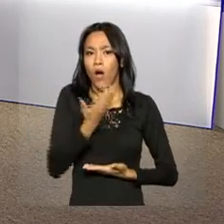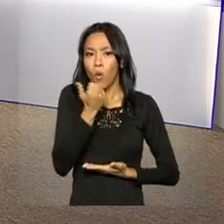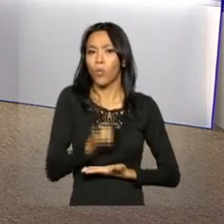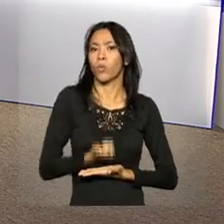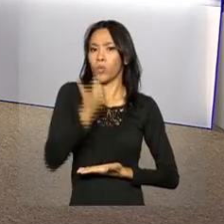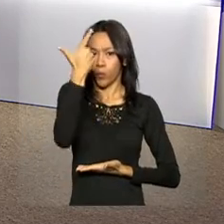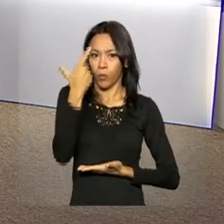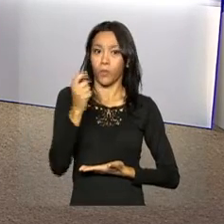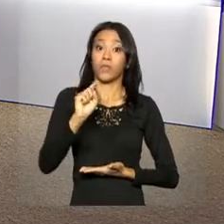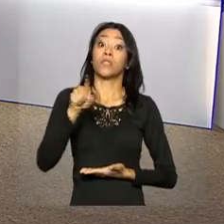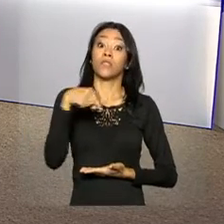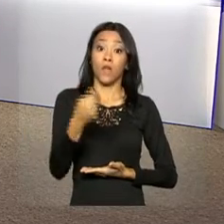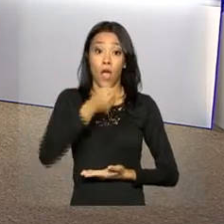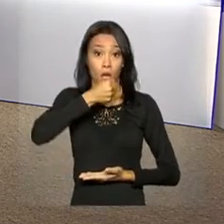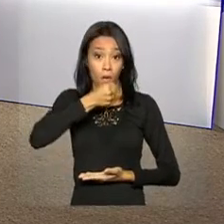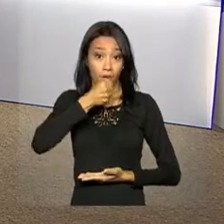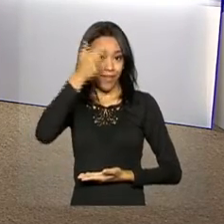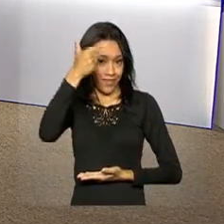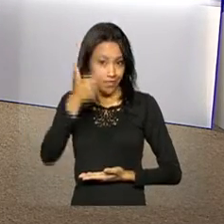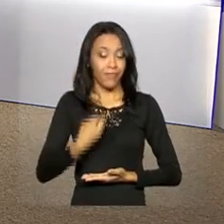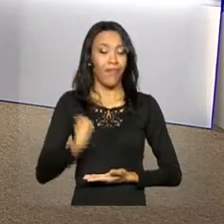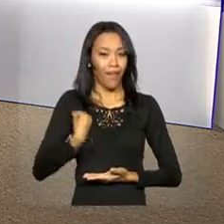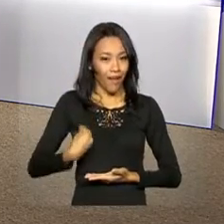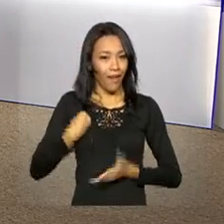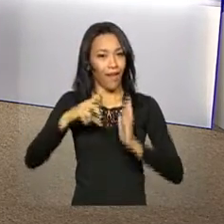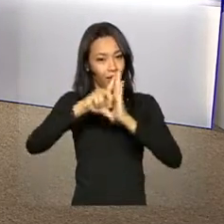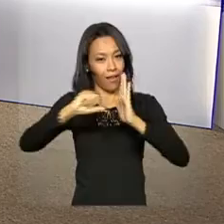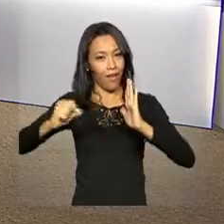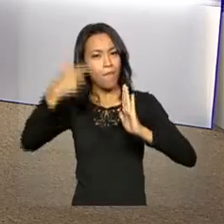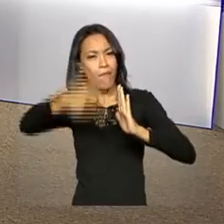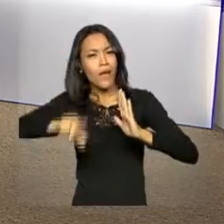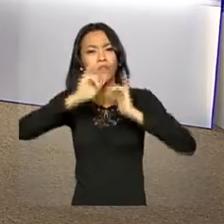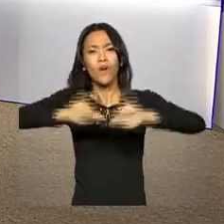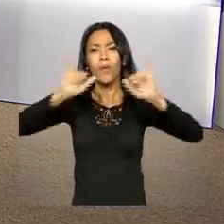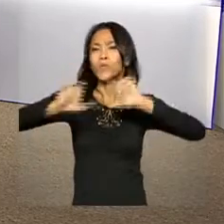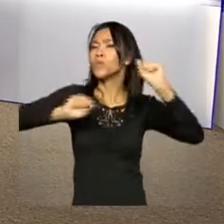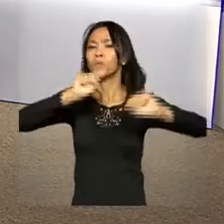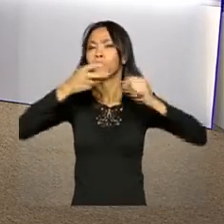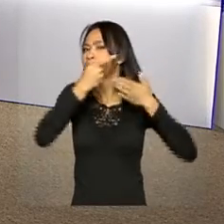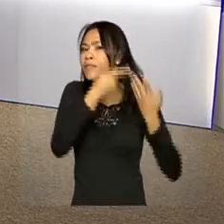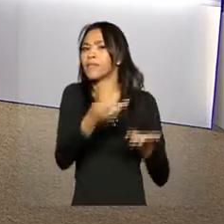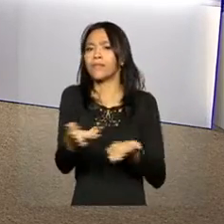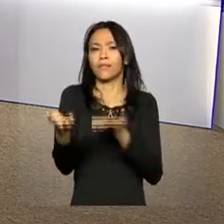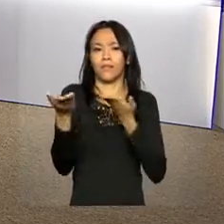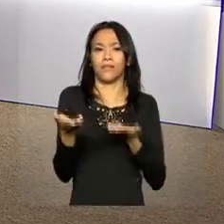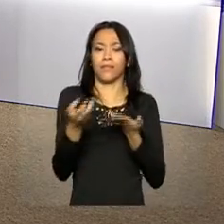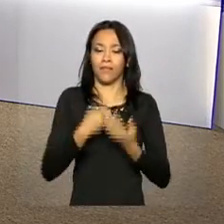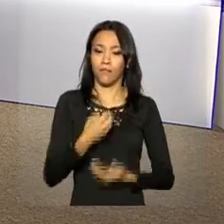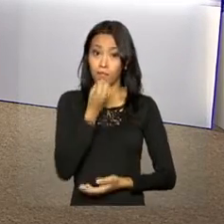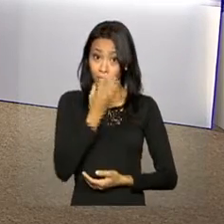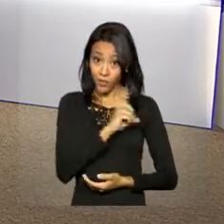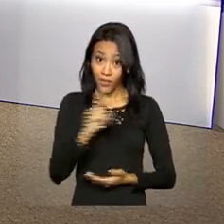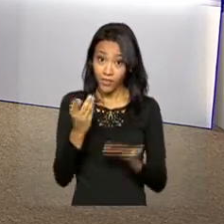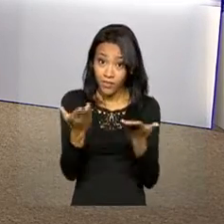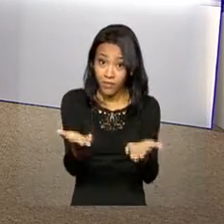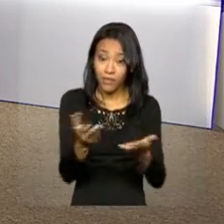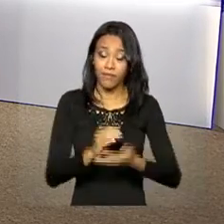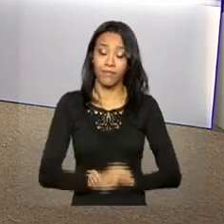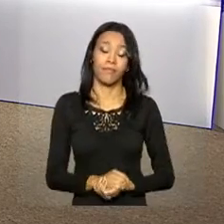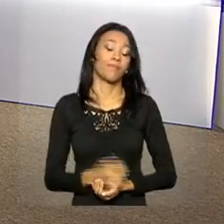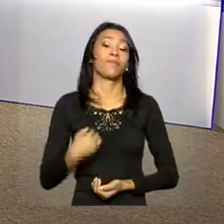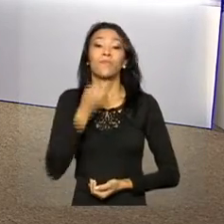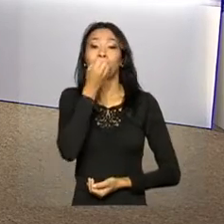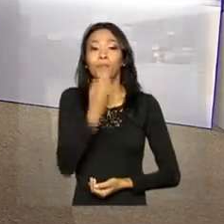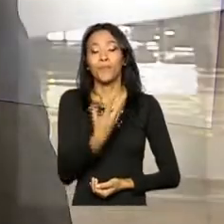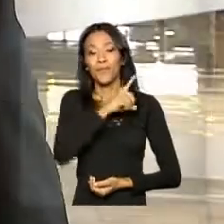Itamaraty. O repórter Leandro Alarcon está no Palácio do Planalto e tem mais informações sobre a visita. Oi, Leandro, bom dia. Bom dia,